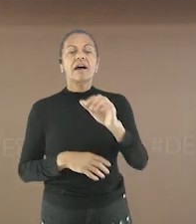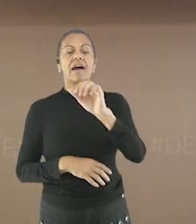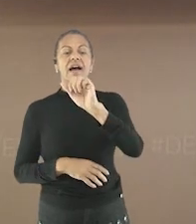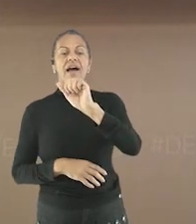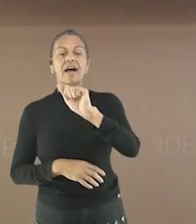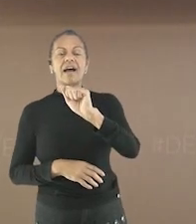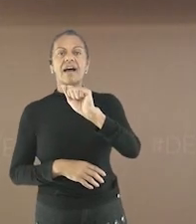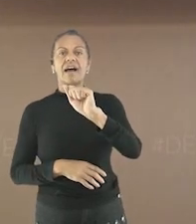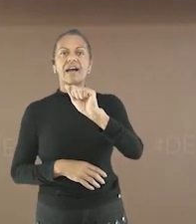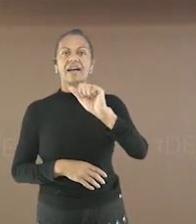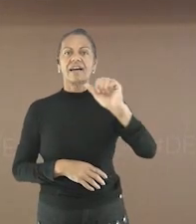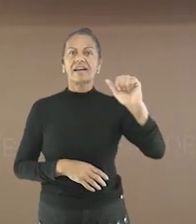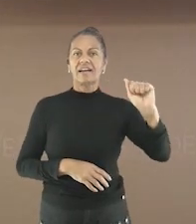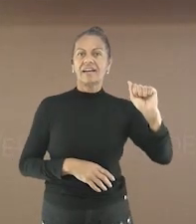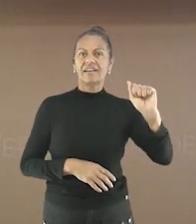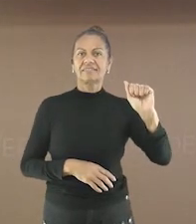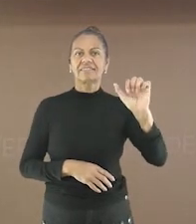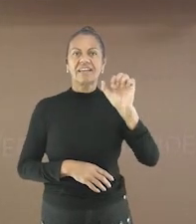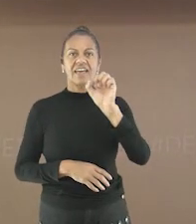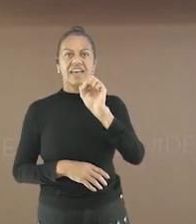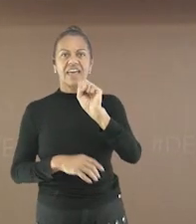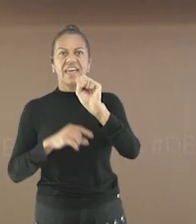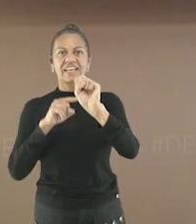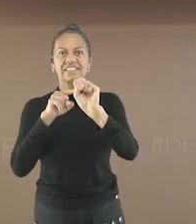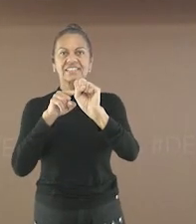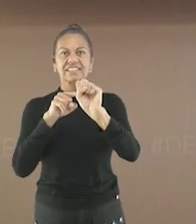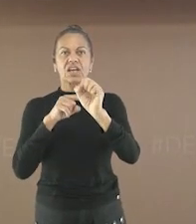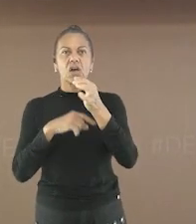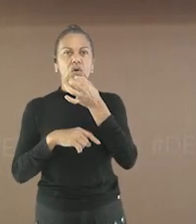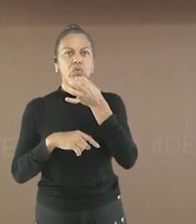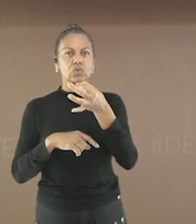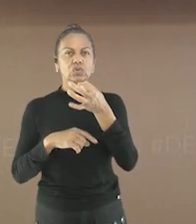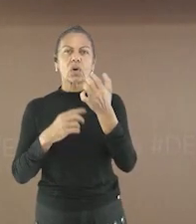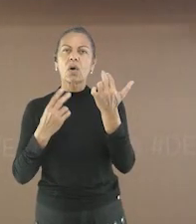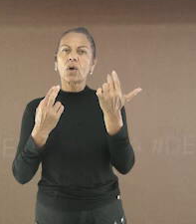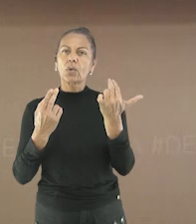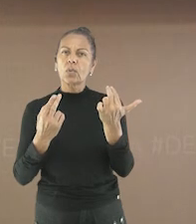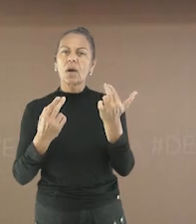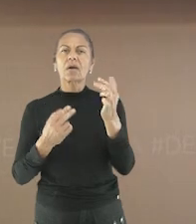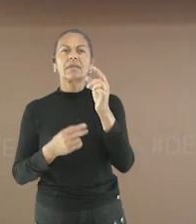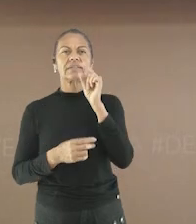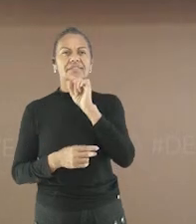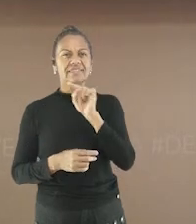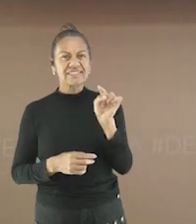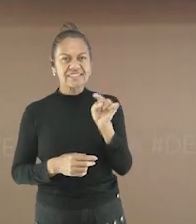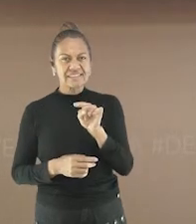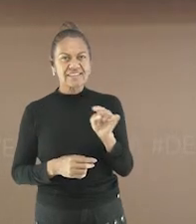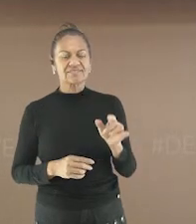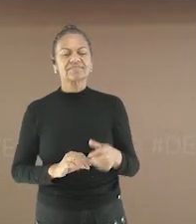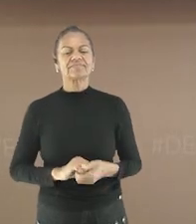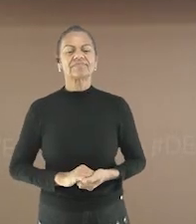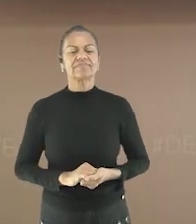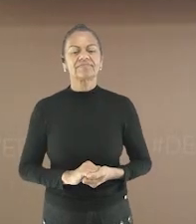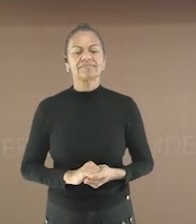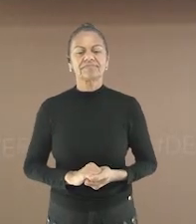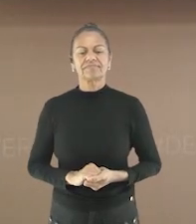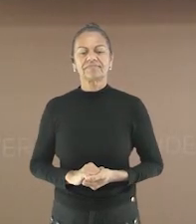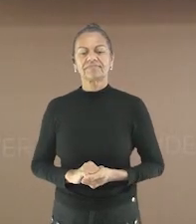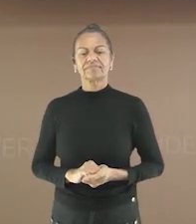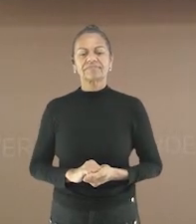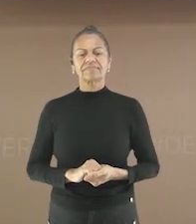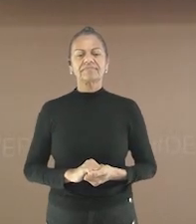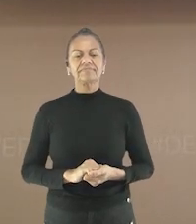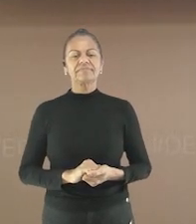agasalho A letra S está entre dois As Asa também Entre dois As A letra S